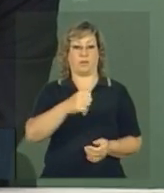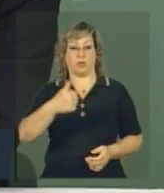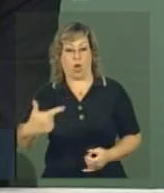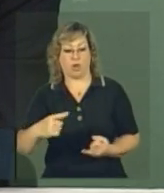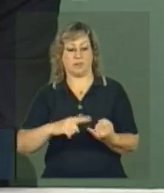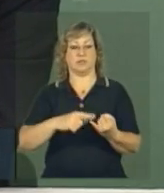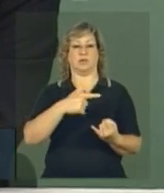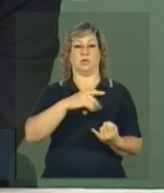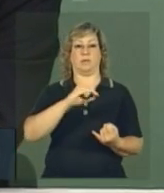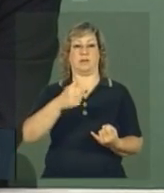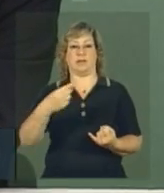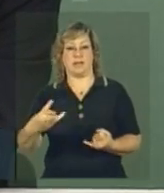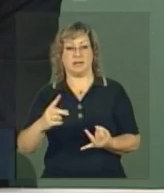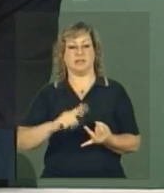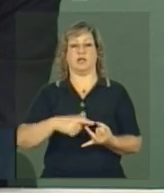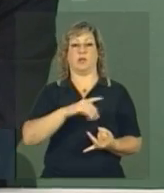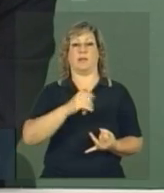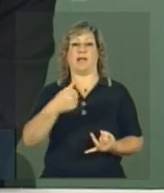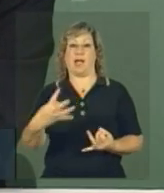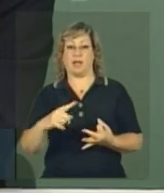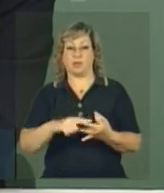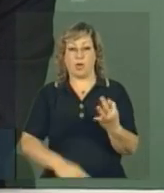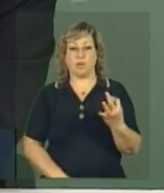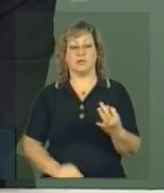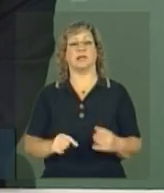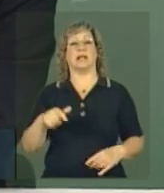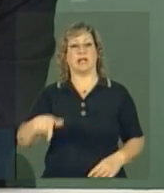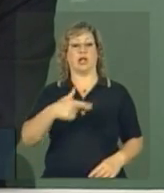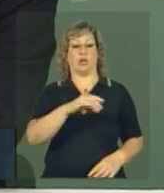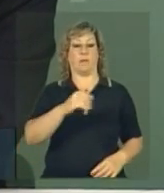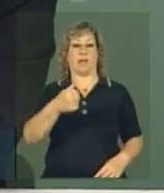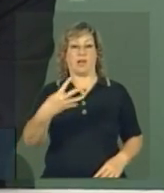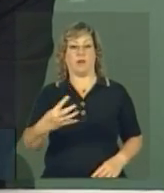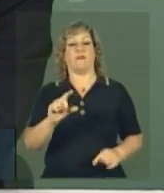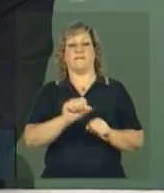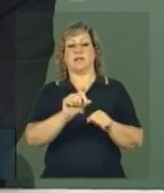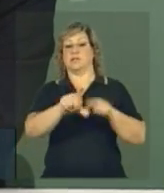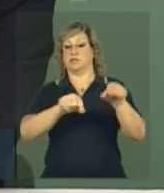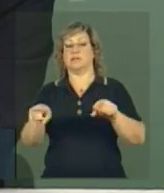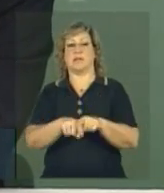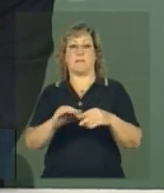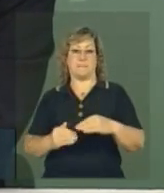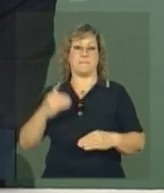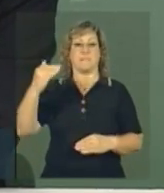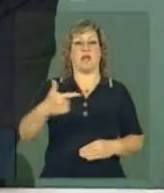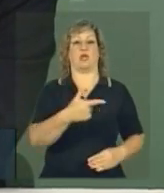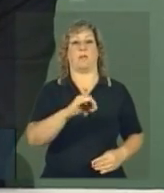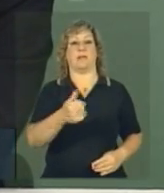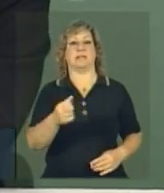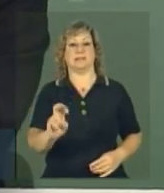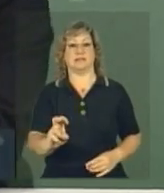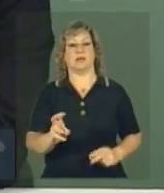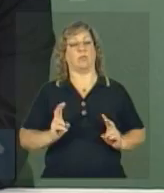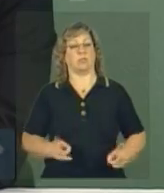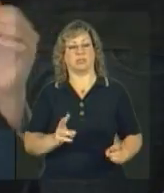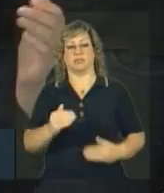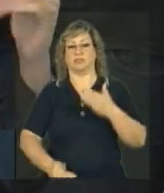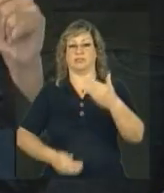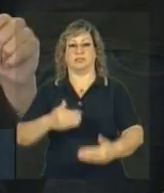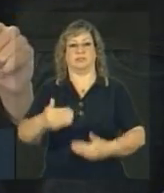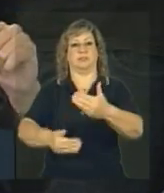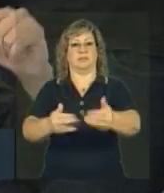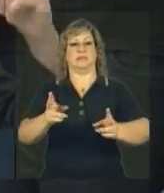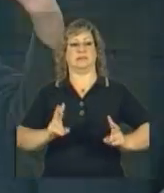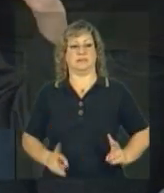2014. Agora, em 2014, nós vamos fazer a seleção também já para 2015. Então, você vai ter um processo contínuo de... Então,